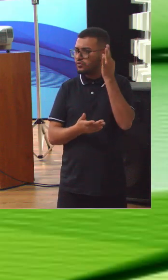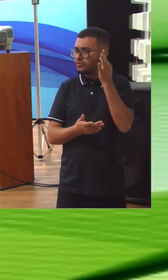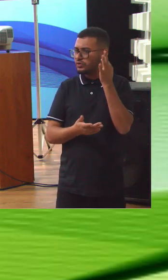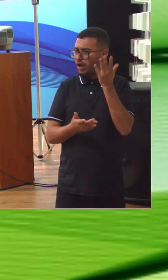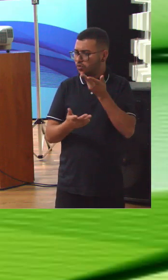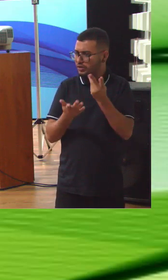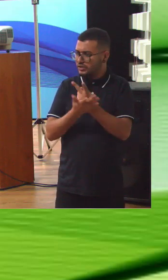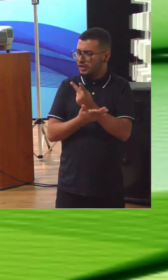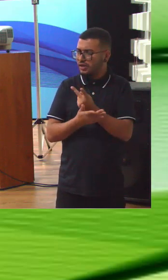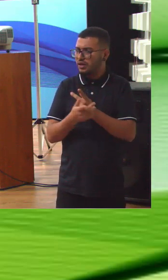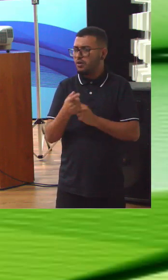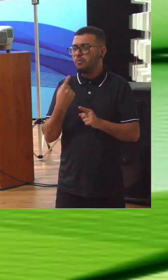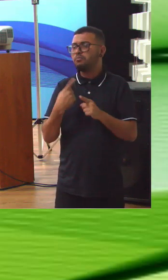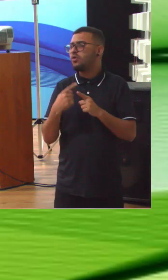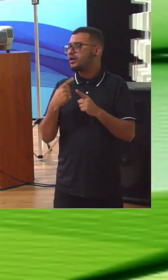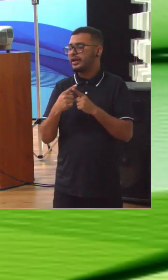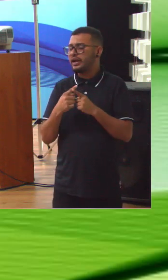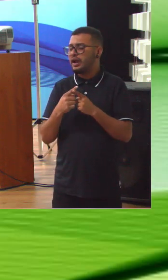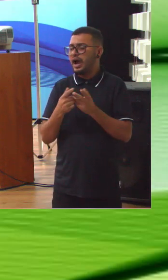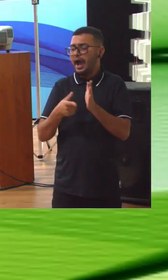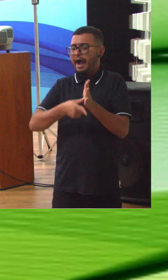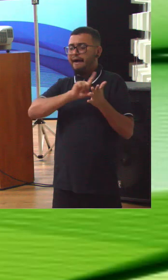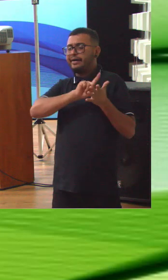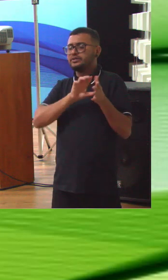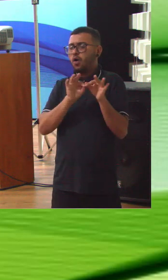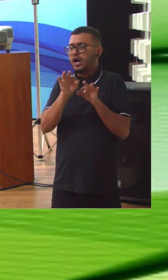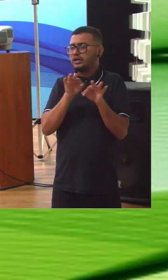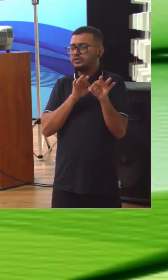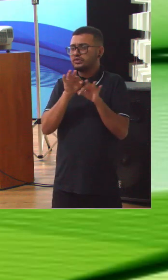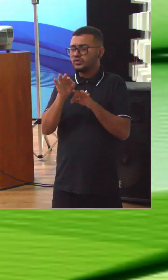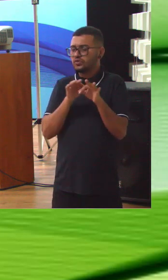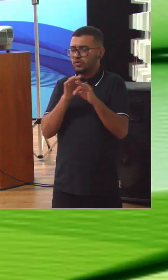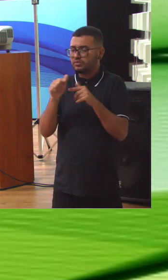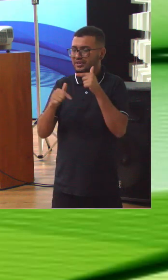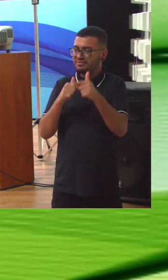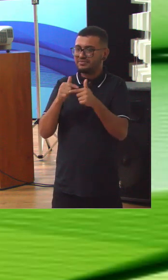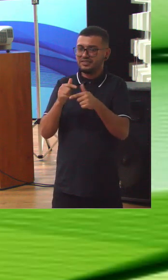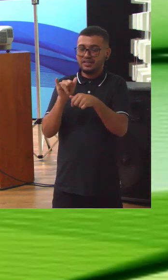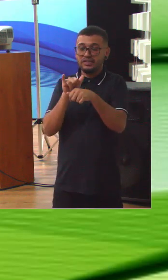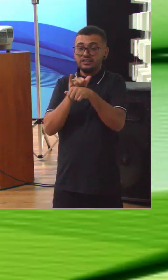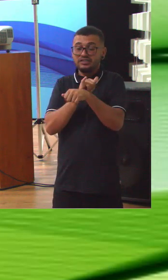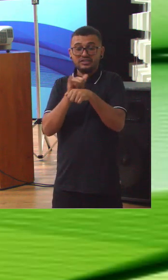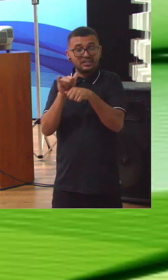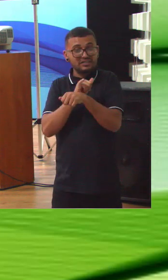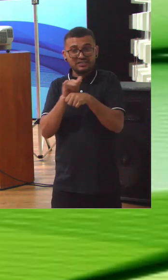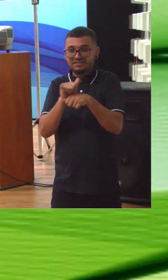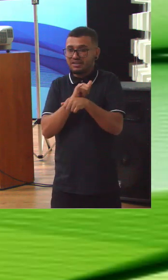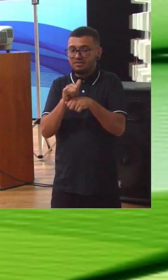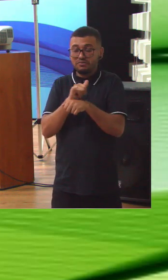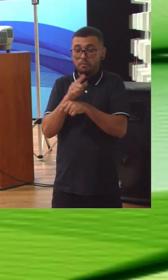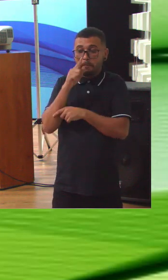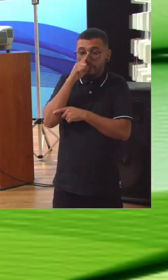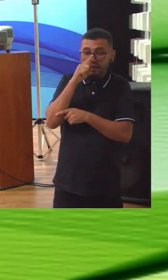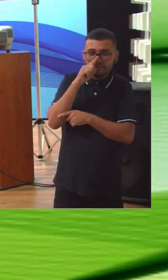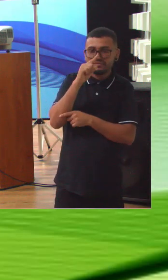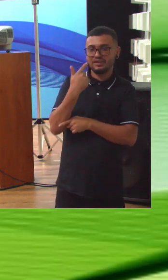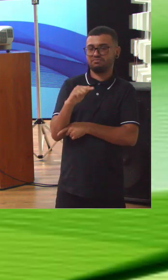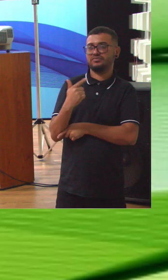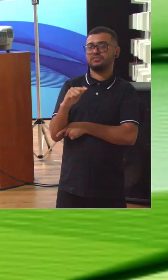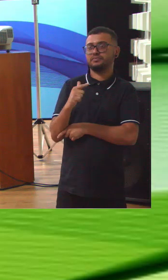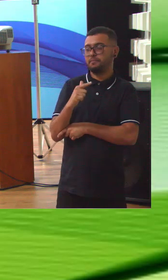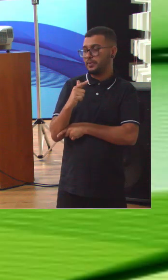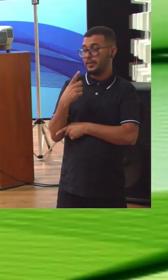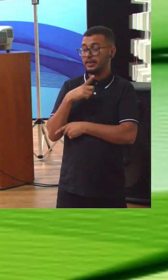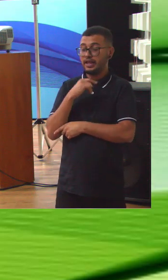a pergunta é por que que nós não nos preparamos gestão de riscos ineficiente e aqui nós tivemos